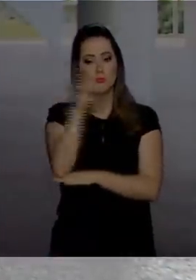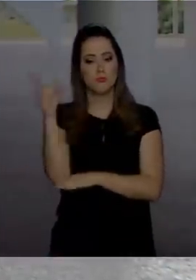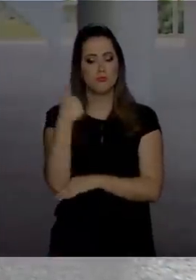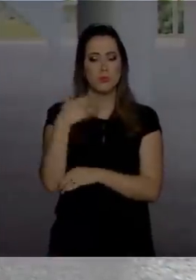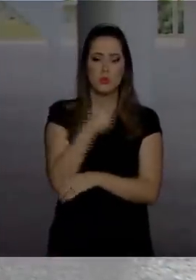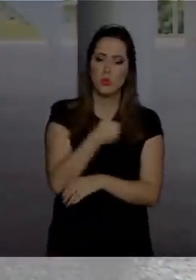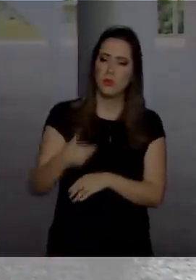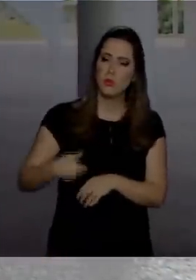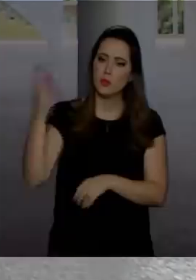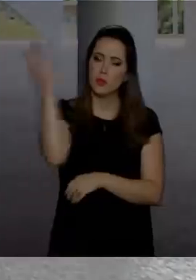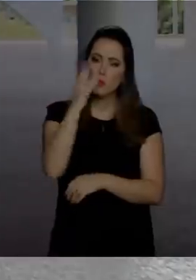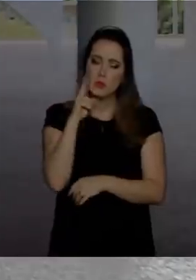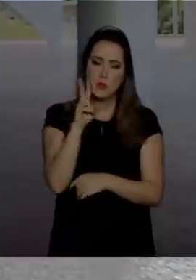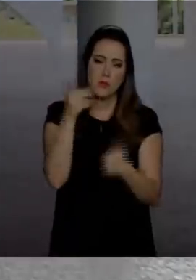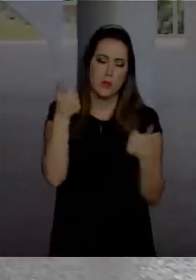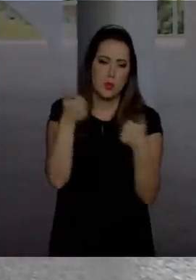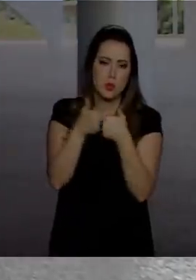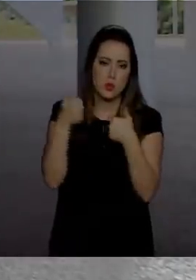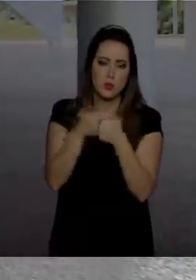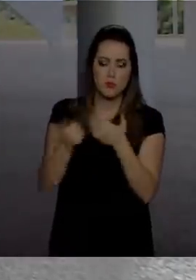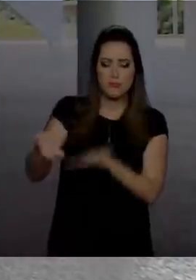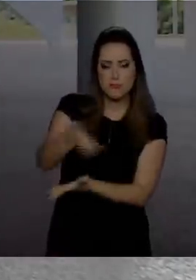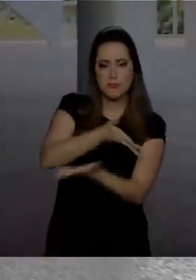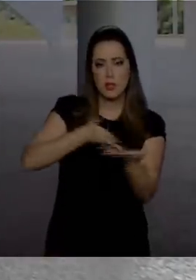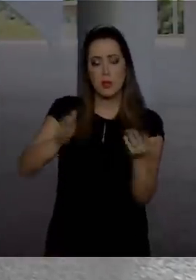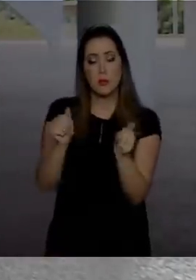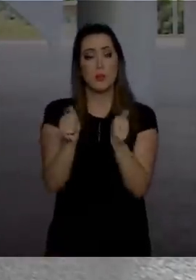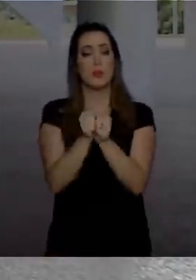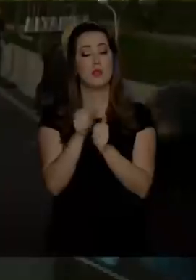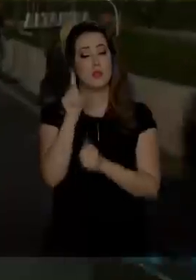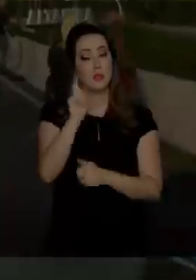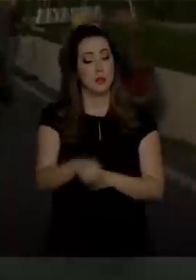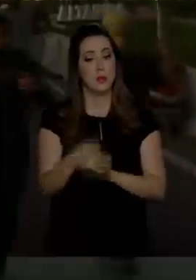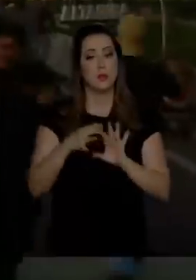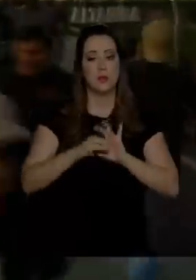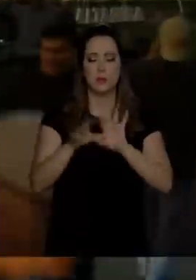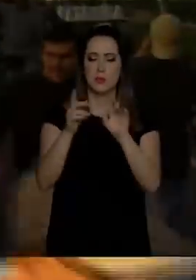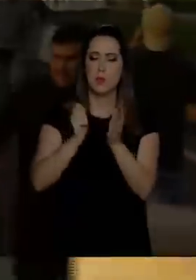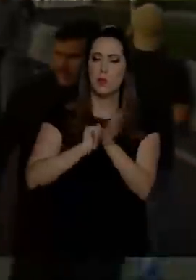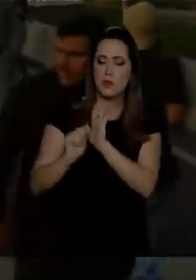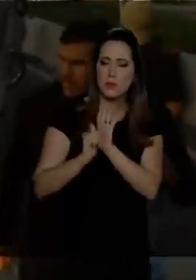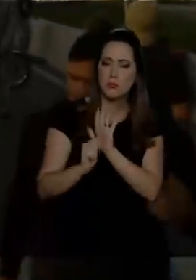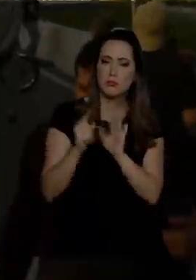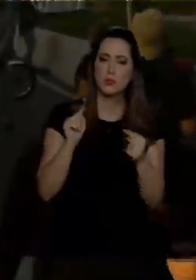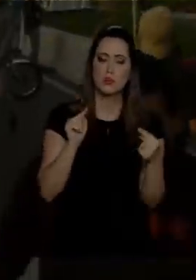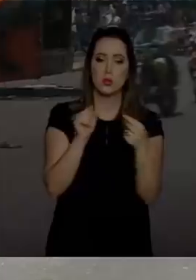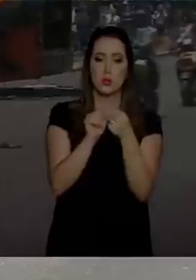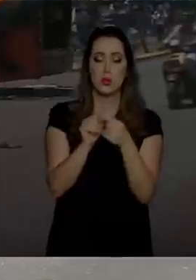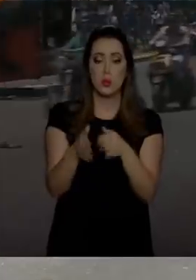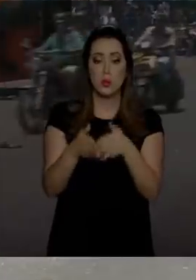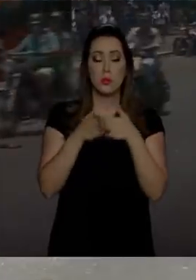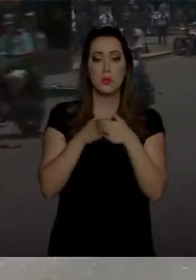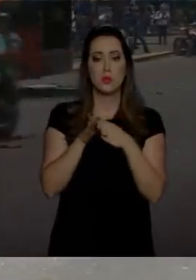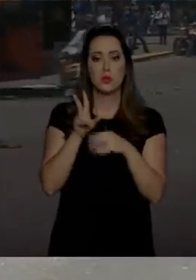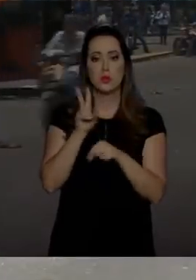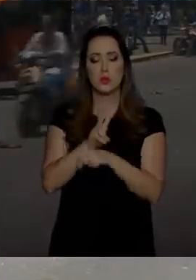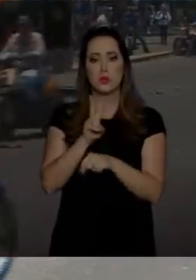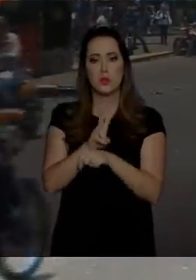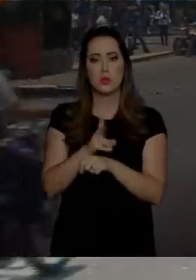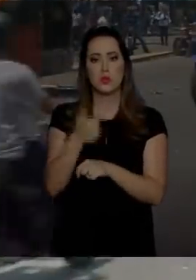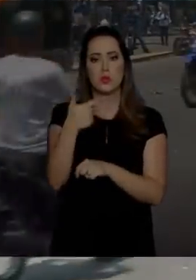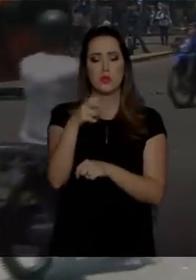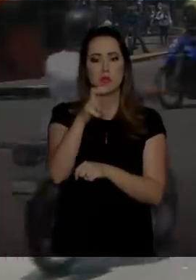o governo brasileiro acompanhou as movimentações por lá e autorizou e aceitou o pedido de asilo de 25